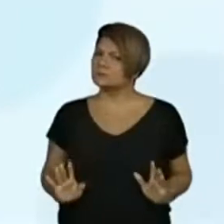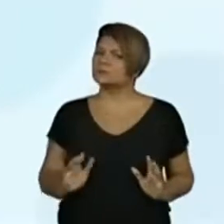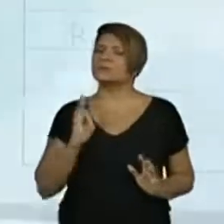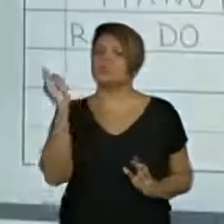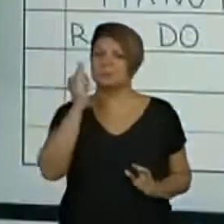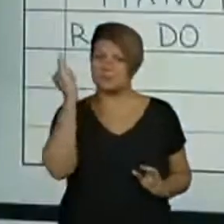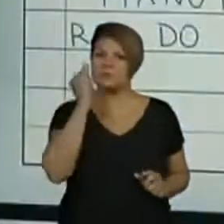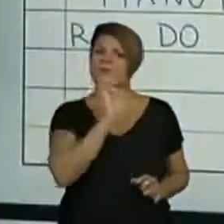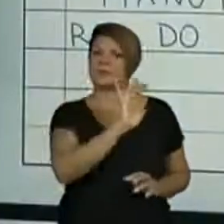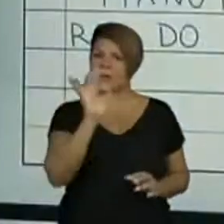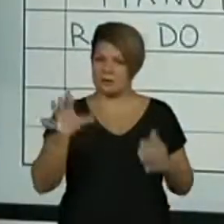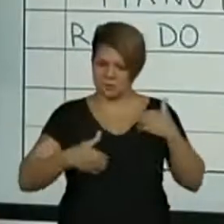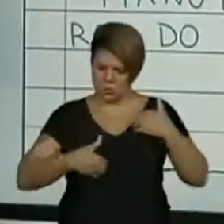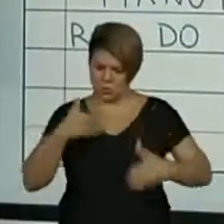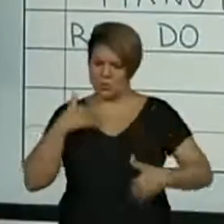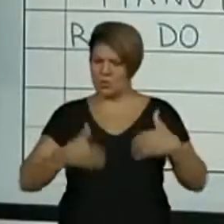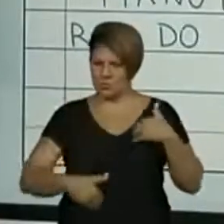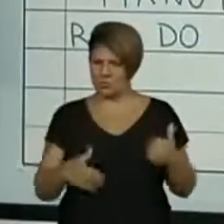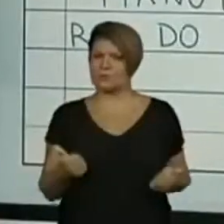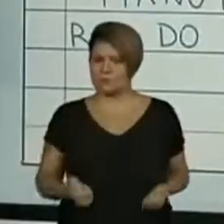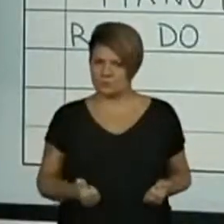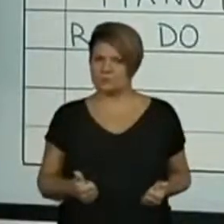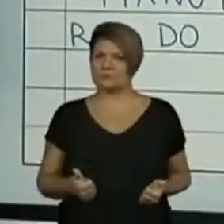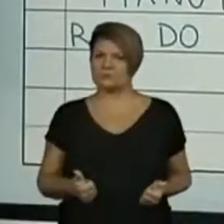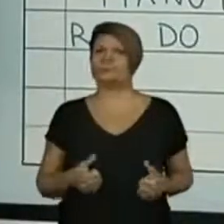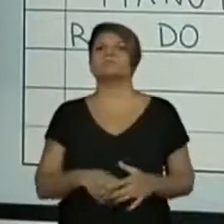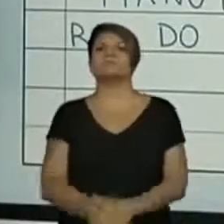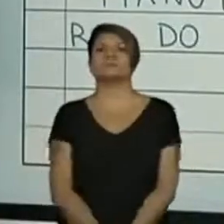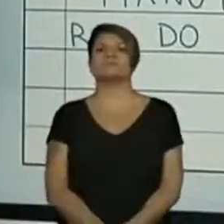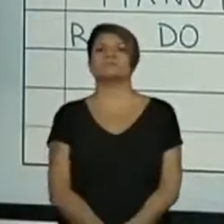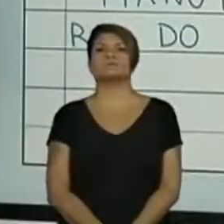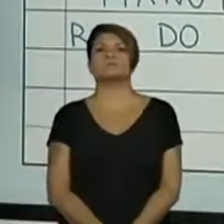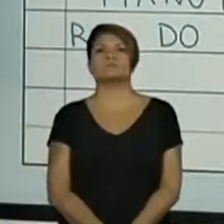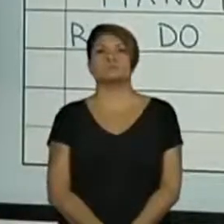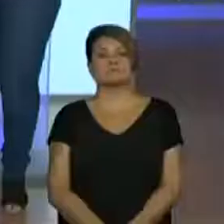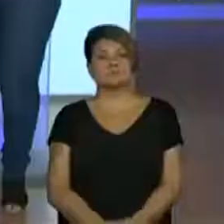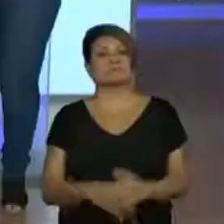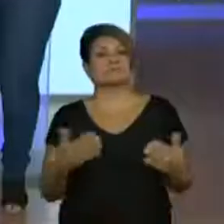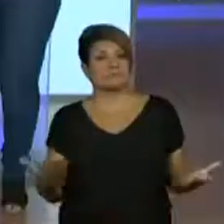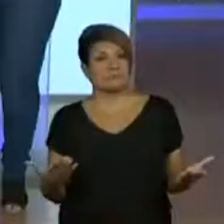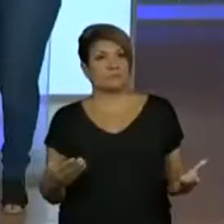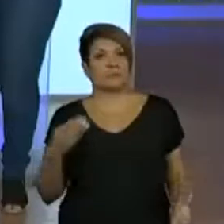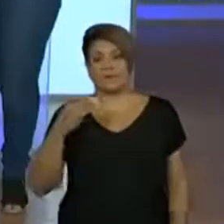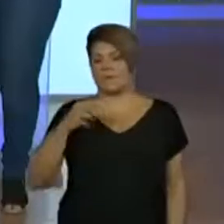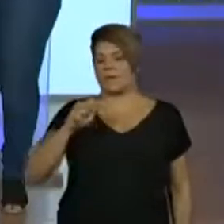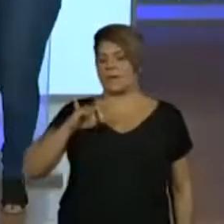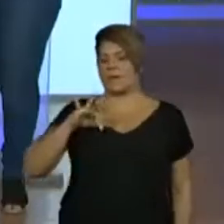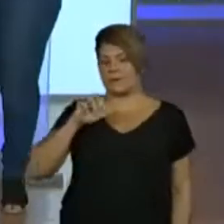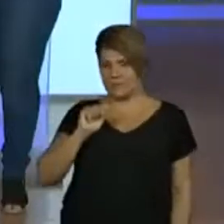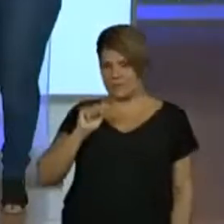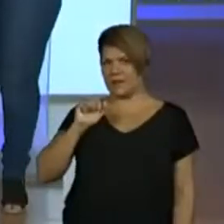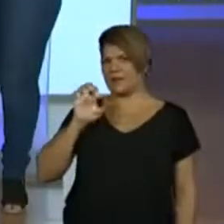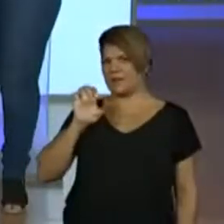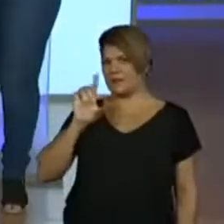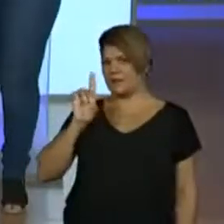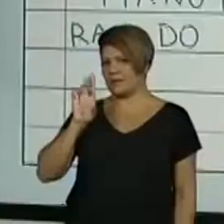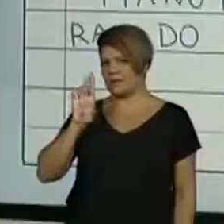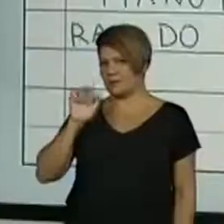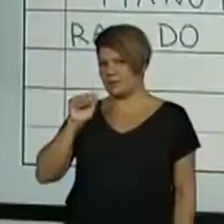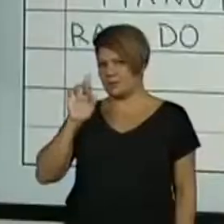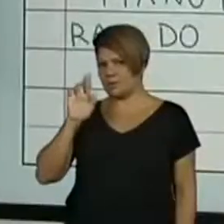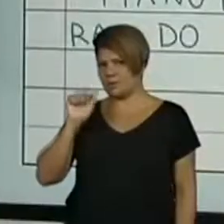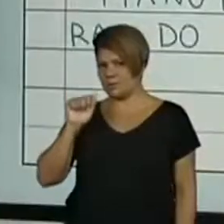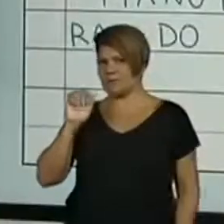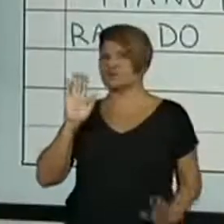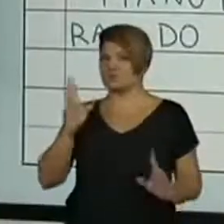importância de cada parte aí do nosso corpo. Sim. Certo? Sim. Então, a Maria Eduarda já cuidou dos cabelos, como